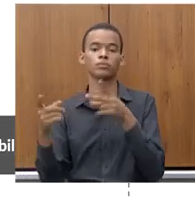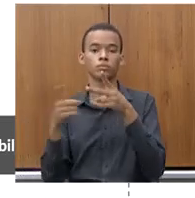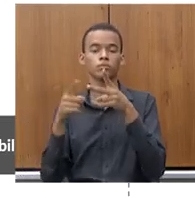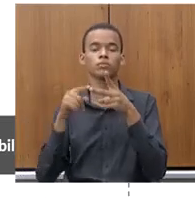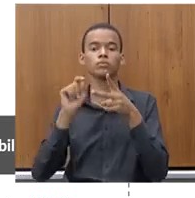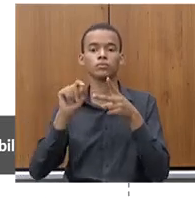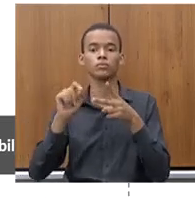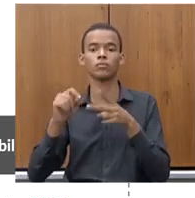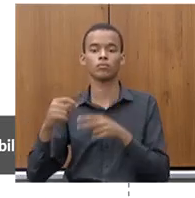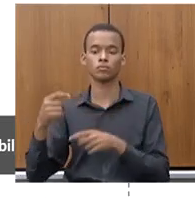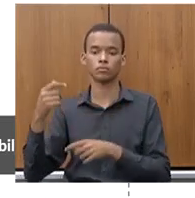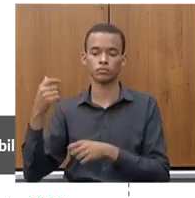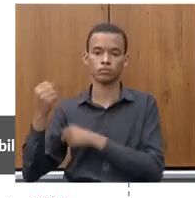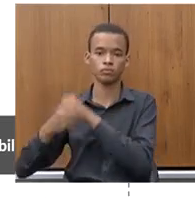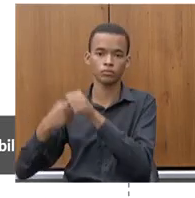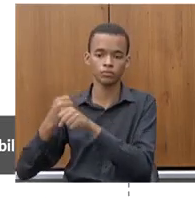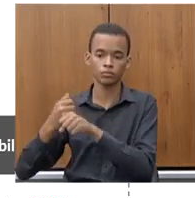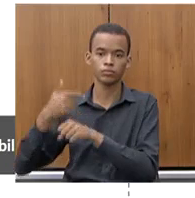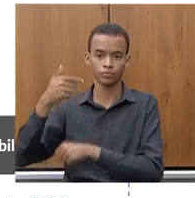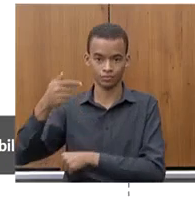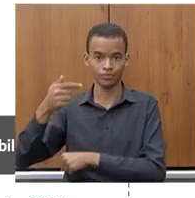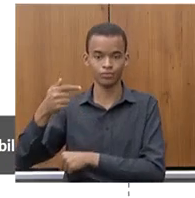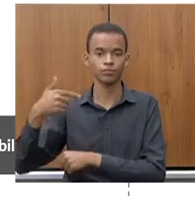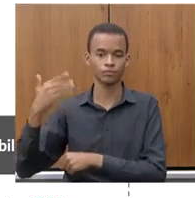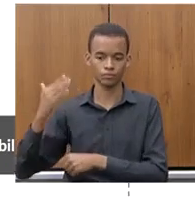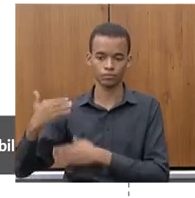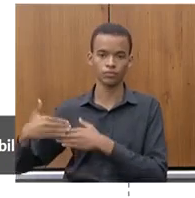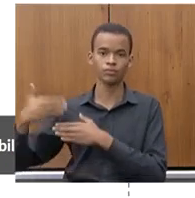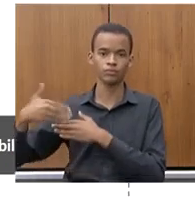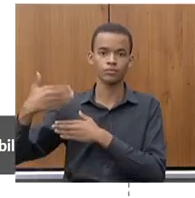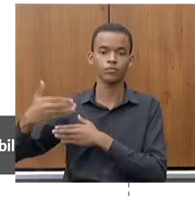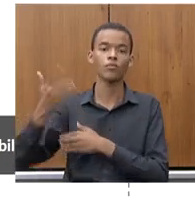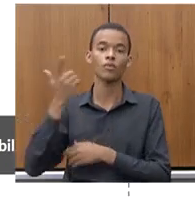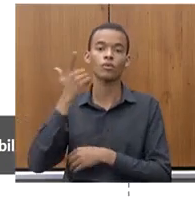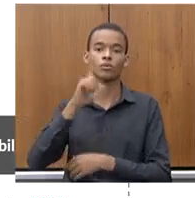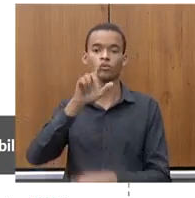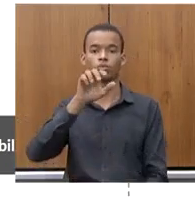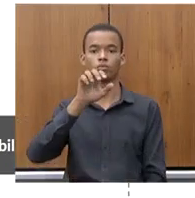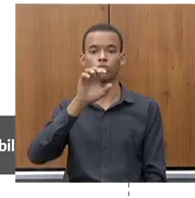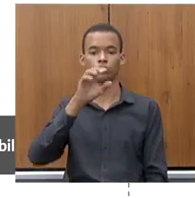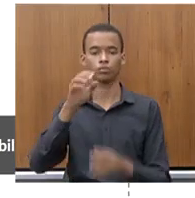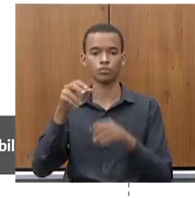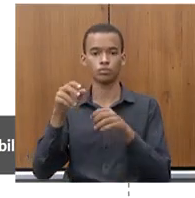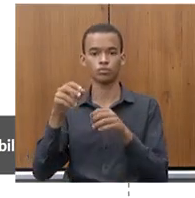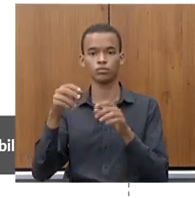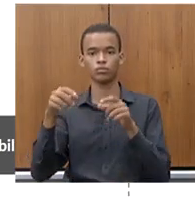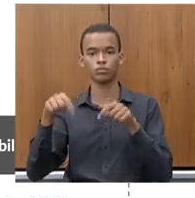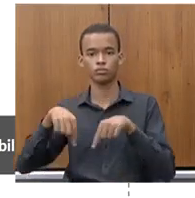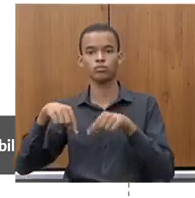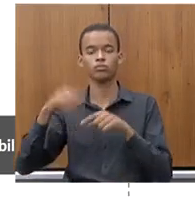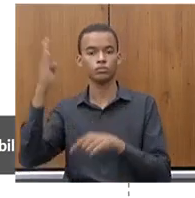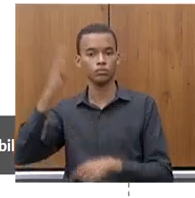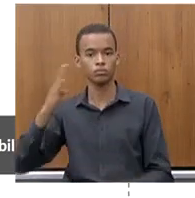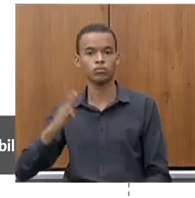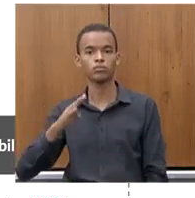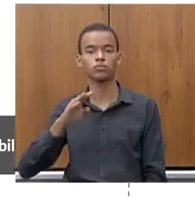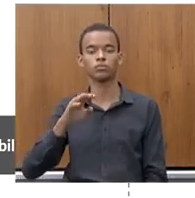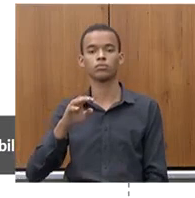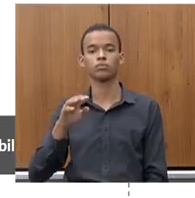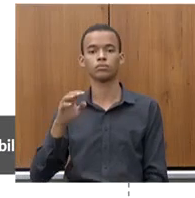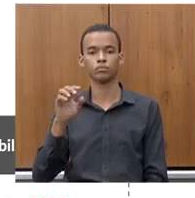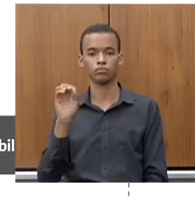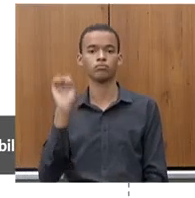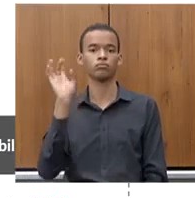seguido o selo ouro do programa Brasil GHC Protocol, que também é